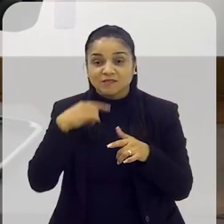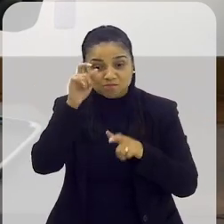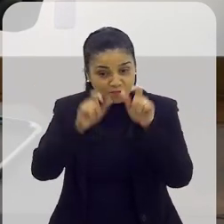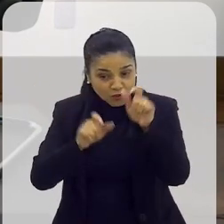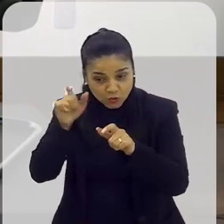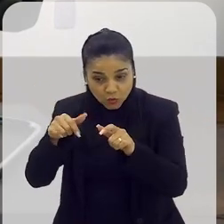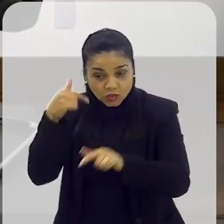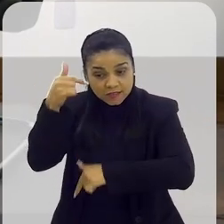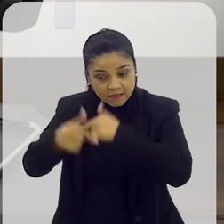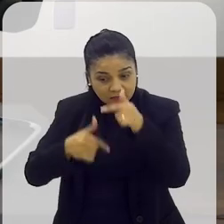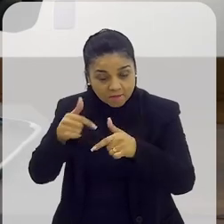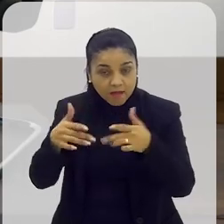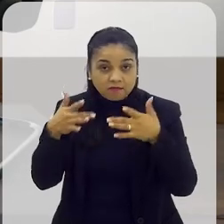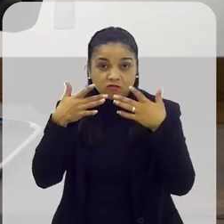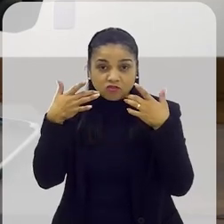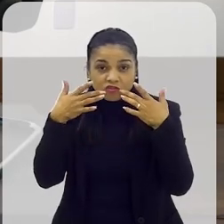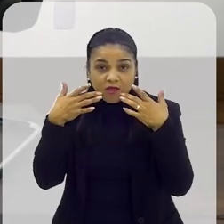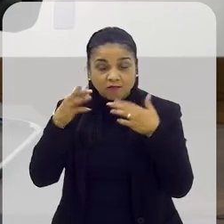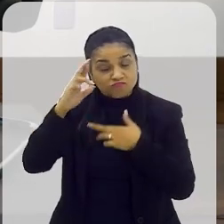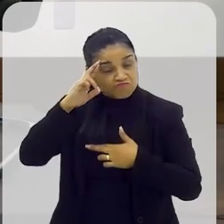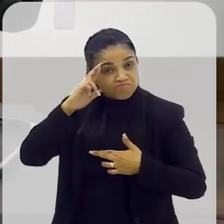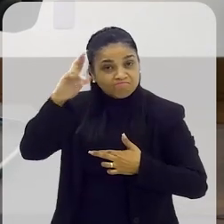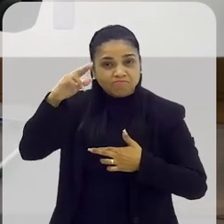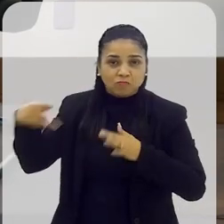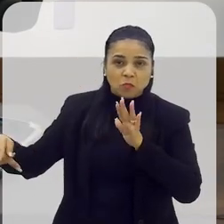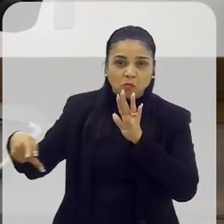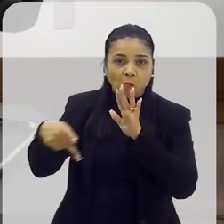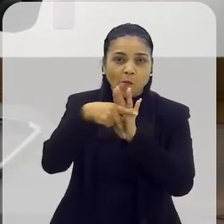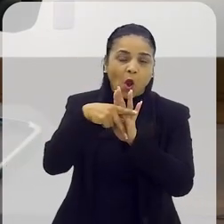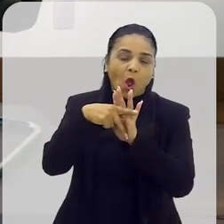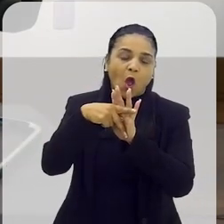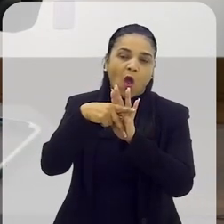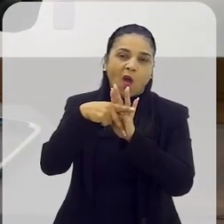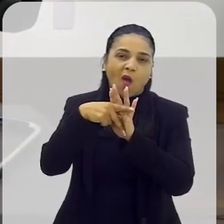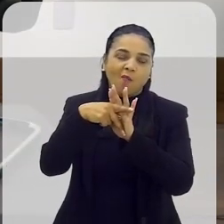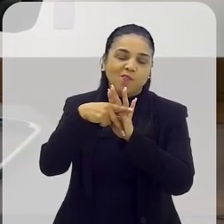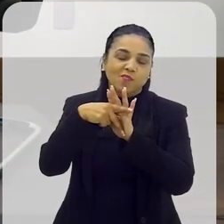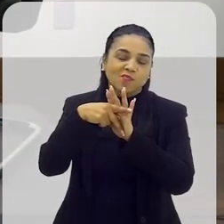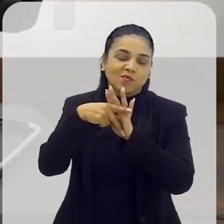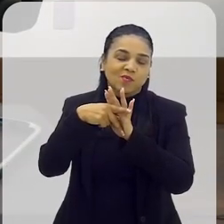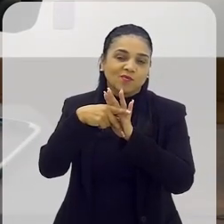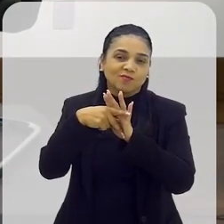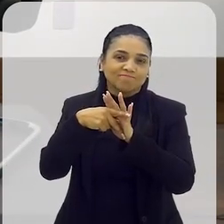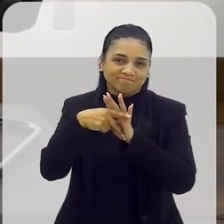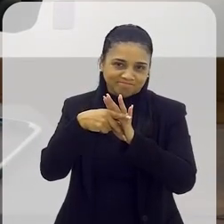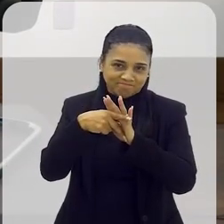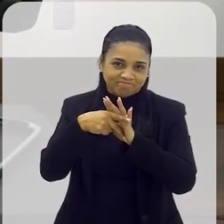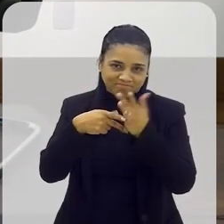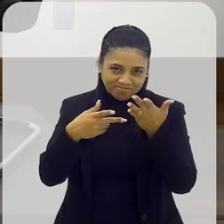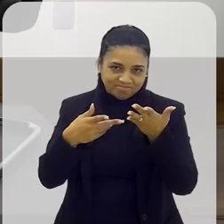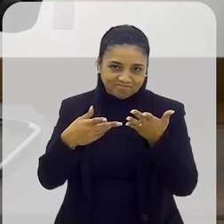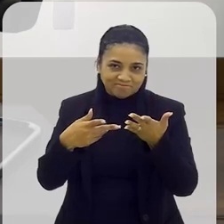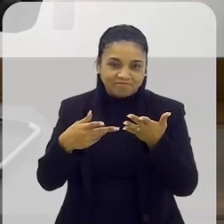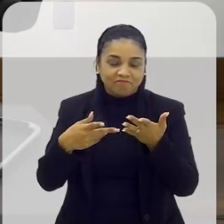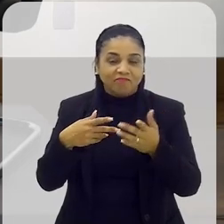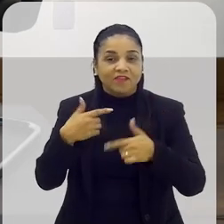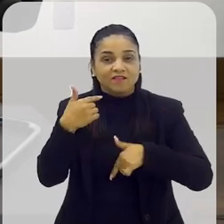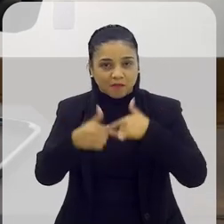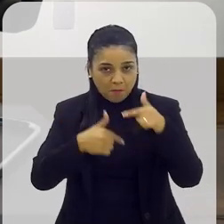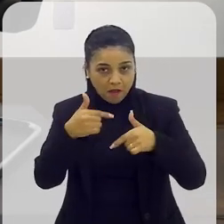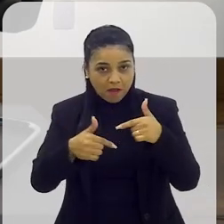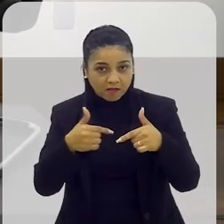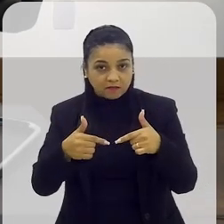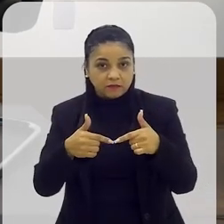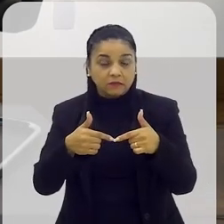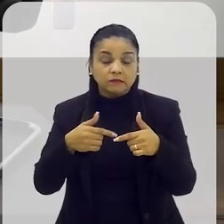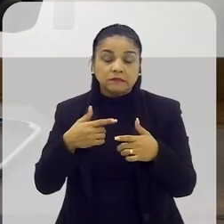faz com que as pessoas que trabalham no teatro sejam mais donas desse negócio. E outra coisa,